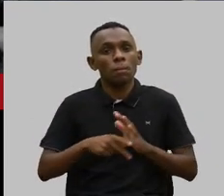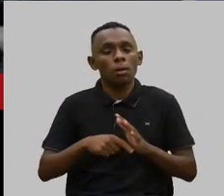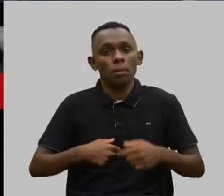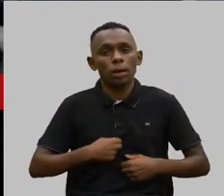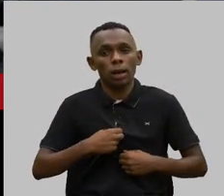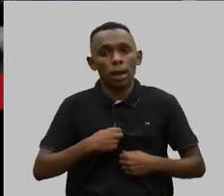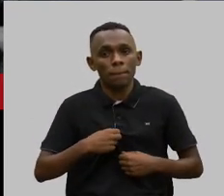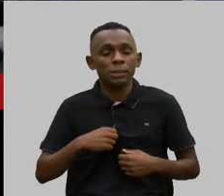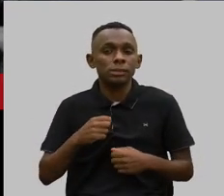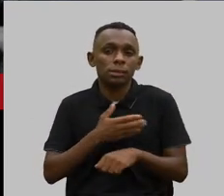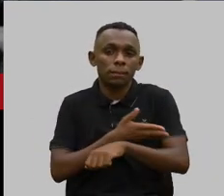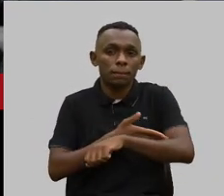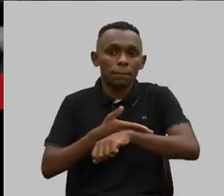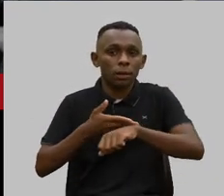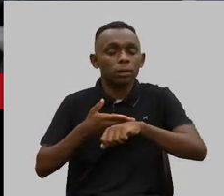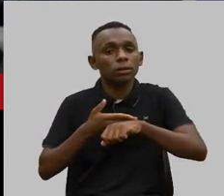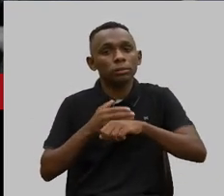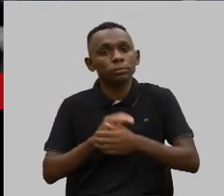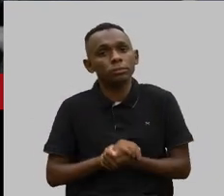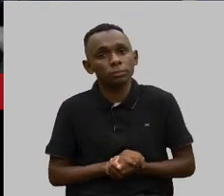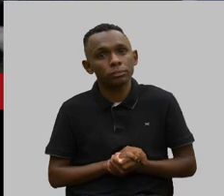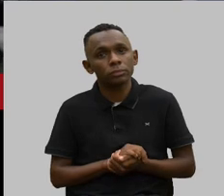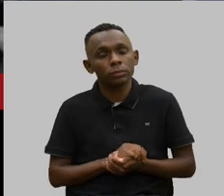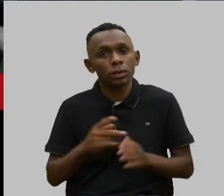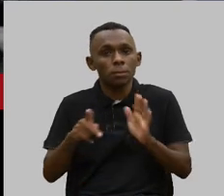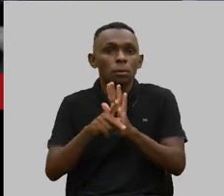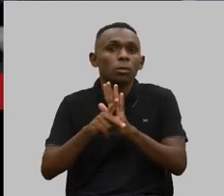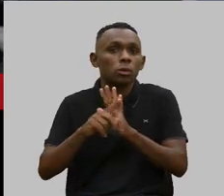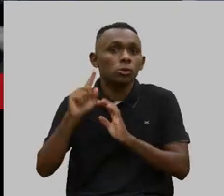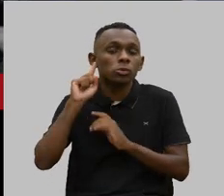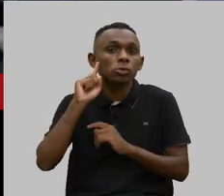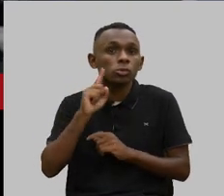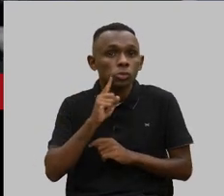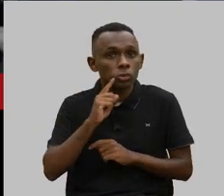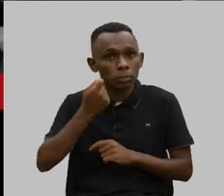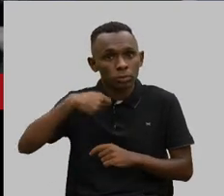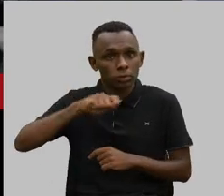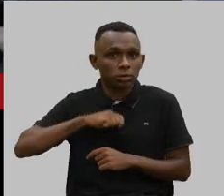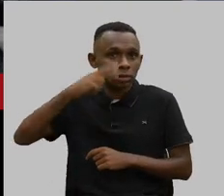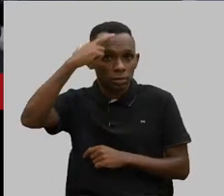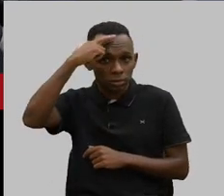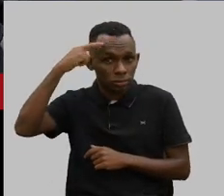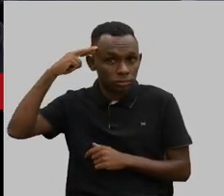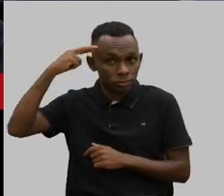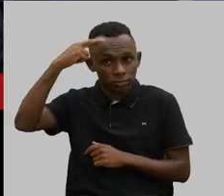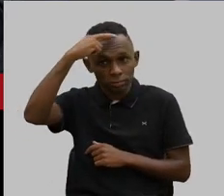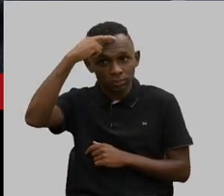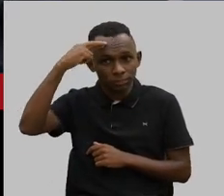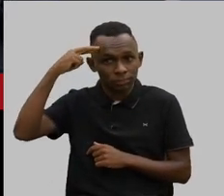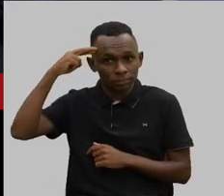branca. Para a comunidade surda, o meu sinal é um R, fazer na franja.